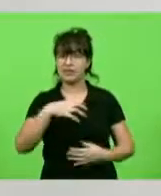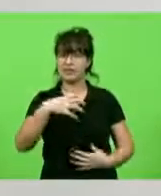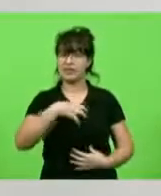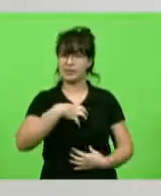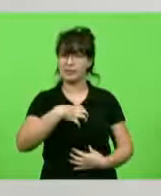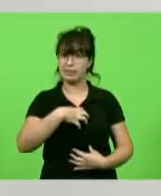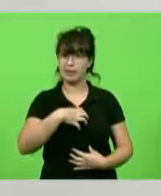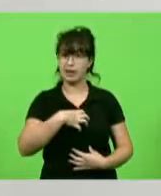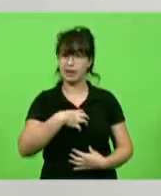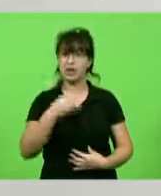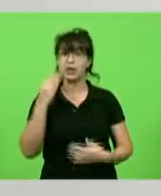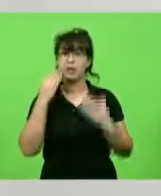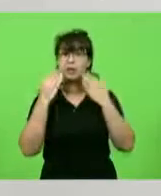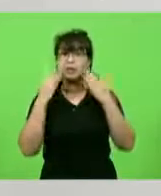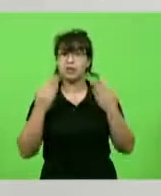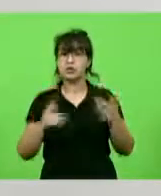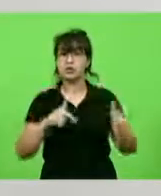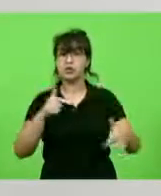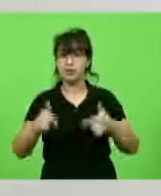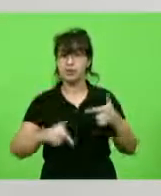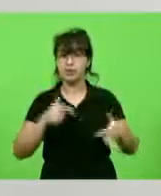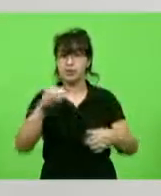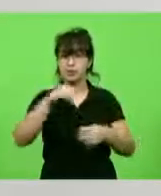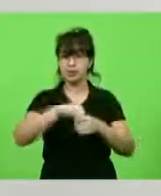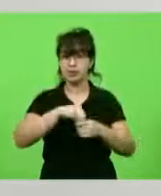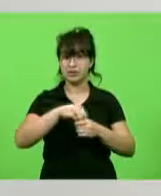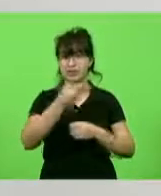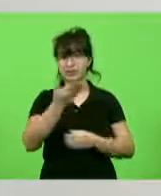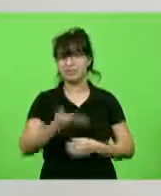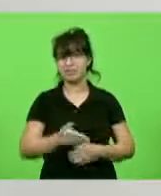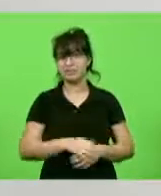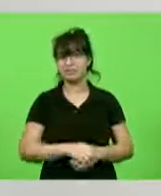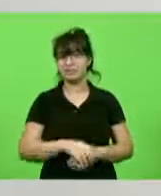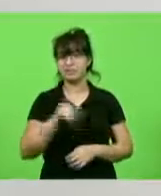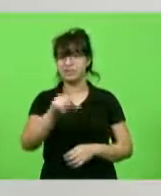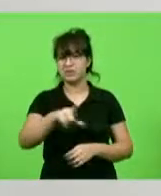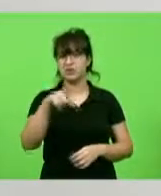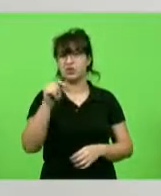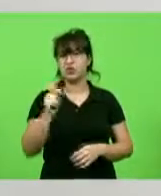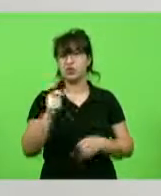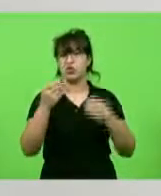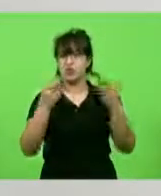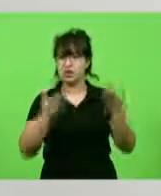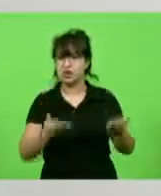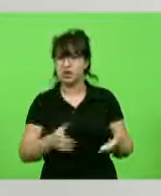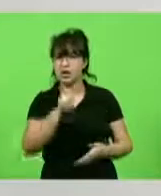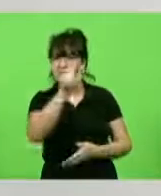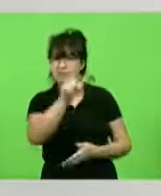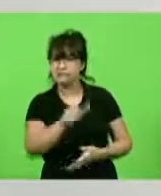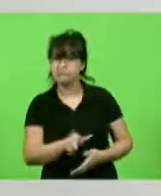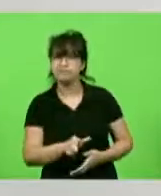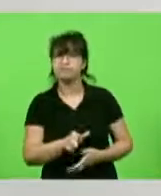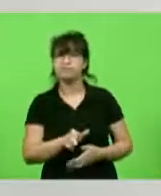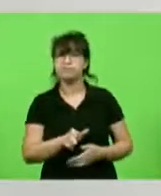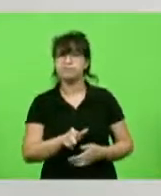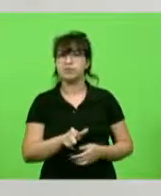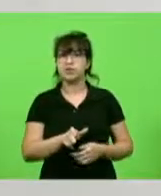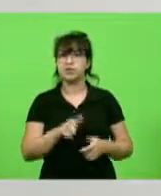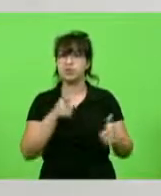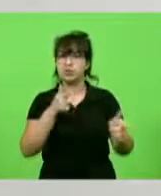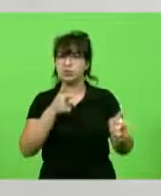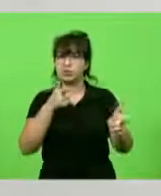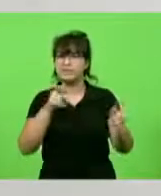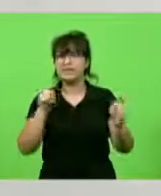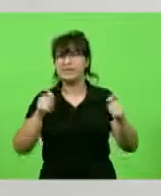atiradores de elite trabalhando ali dentro. Você poderia escolher a unha do guerreiro que deveria ser acertada